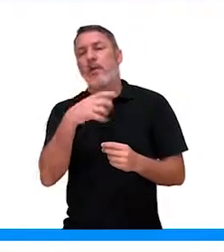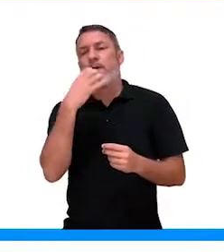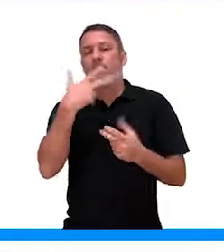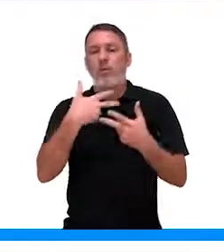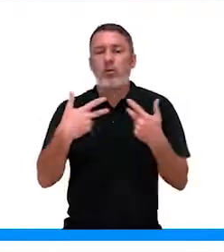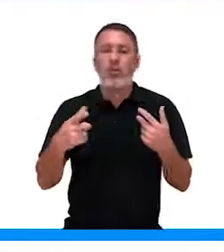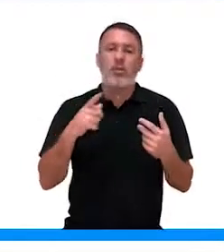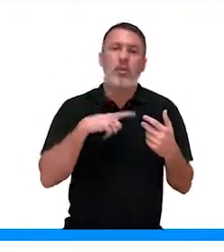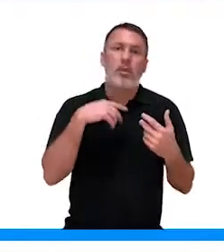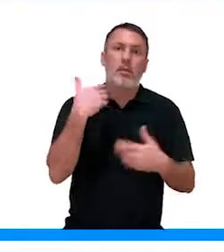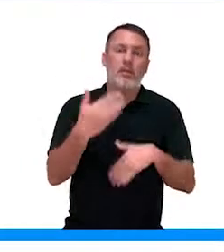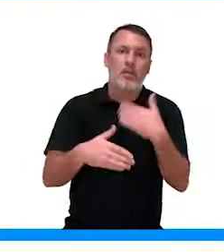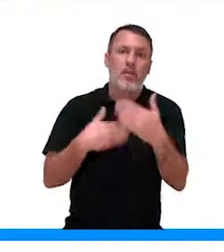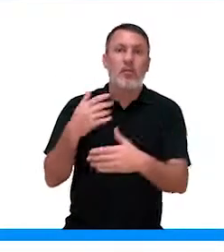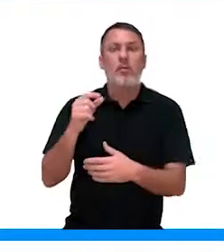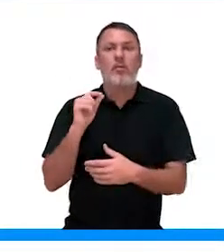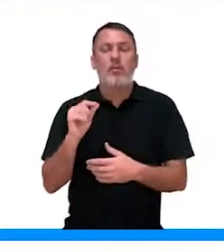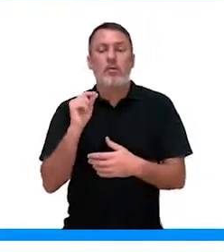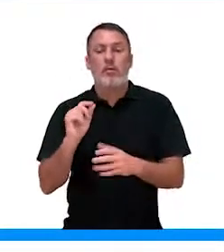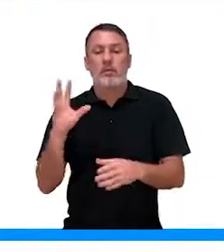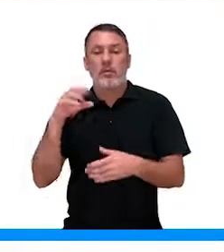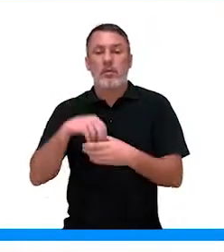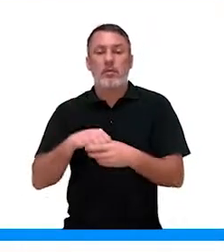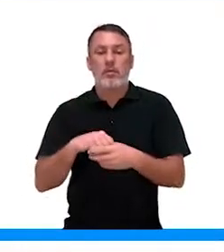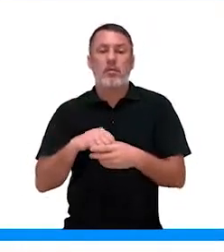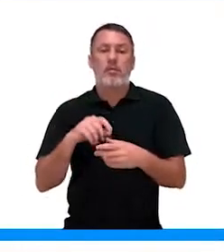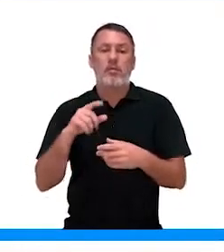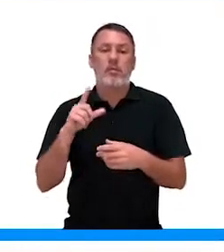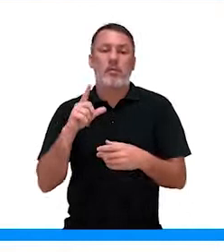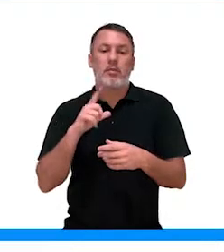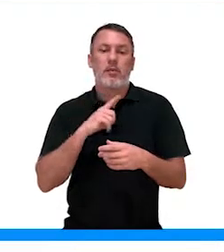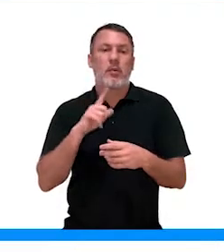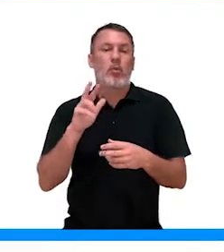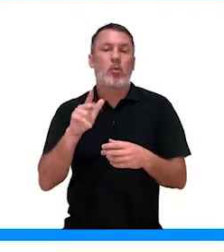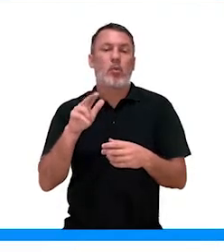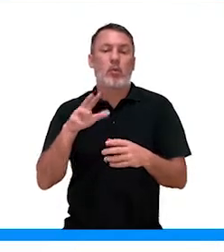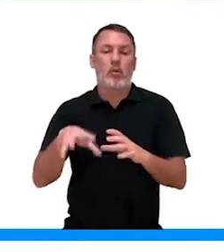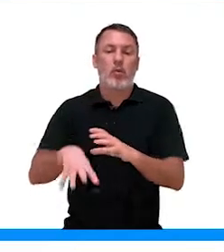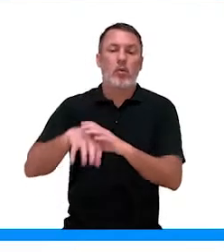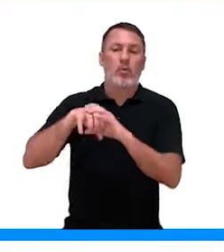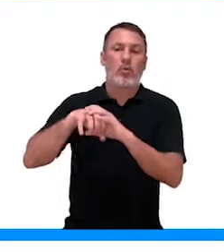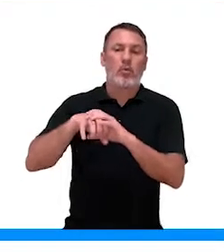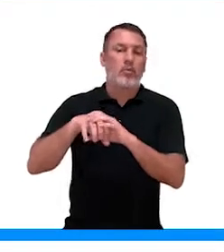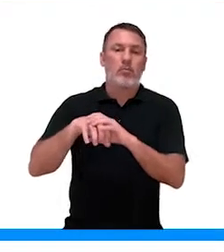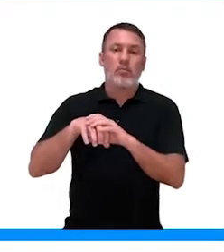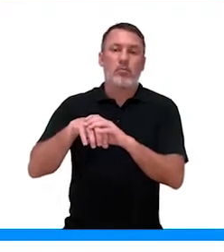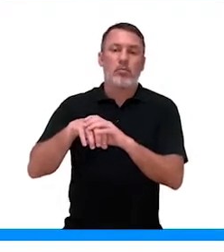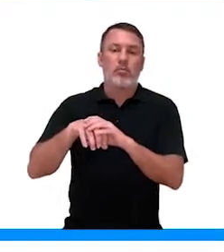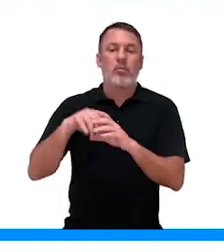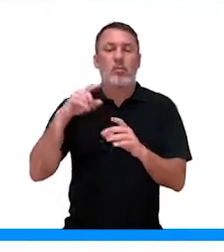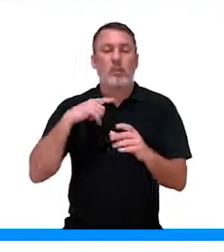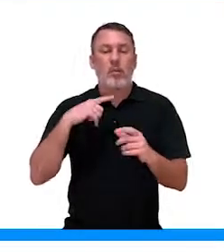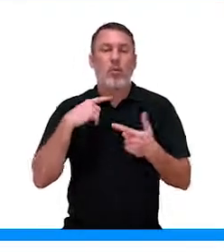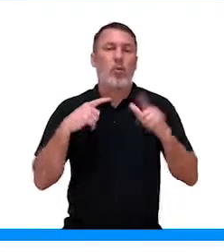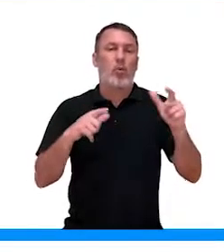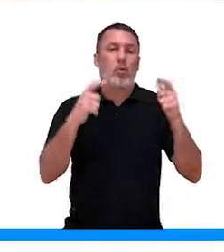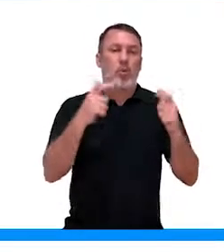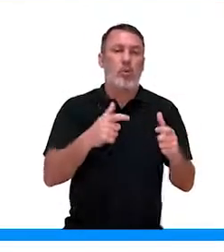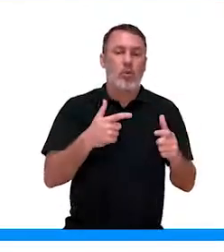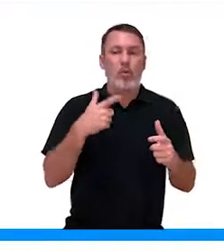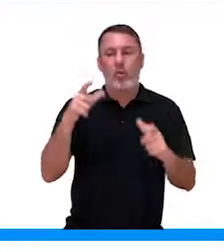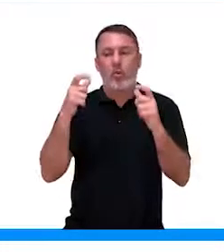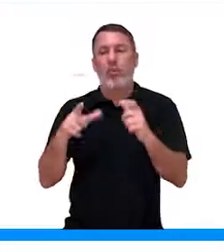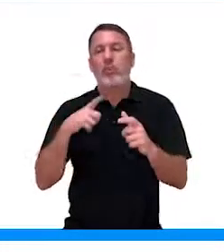seriam frutos que são desenvolvidos sem ser do ovário da planta, então eles são desenvolvidos a partir de outro